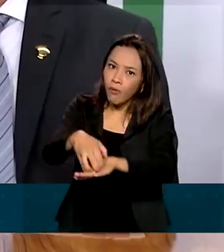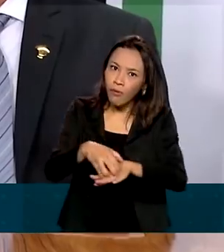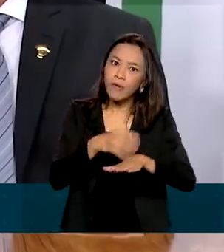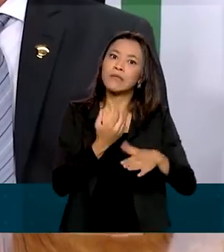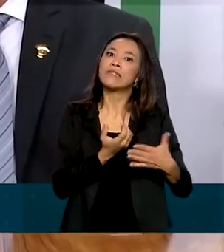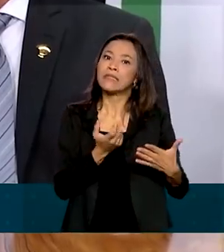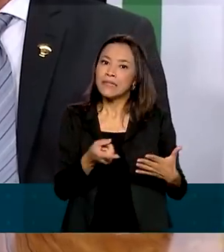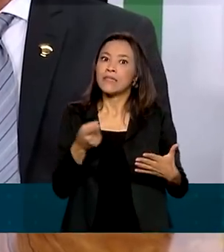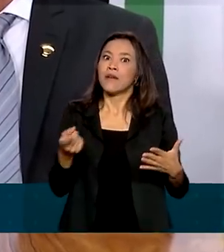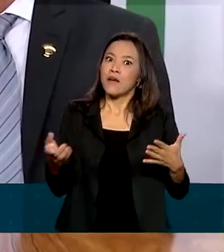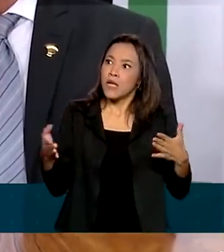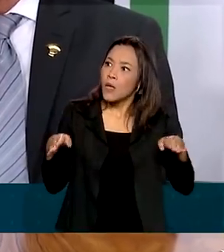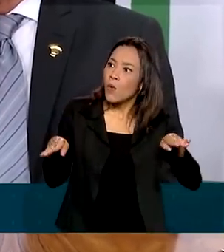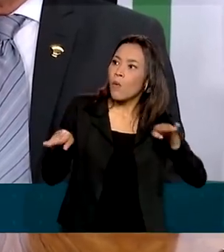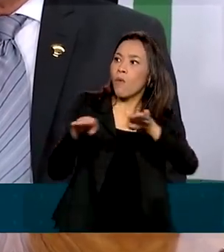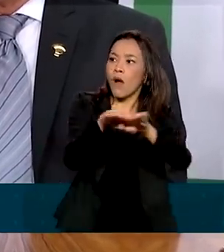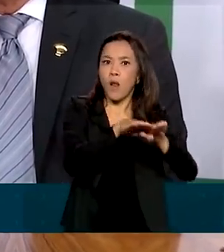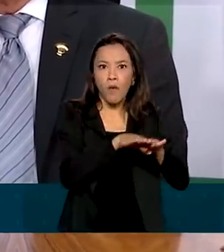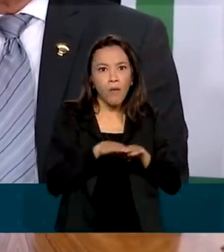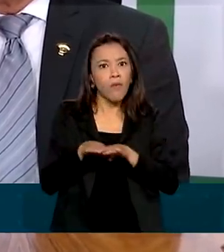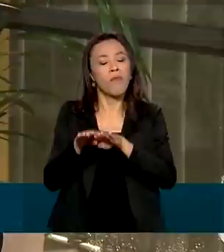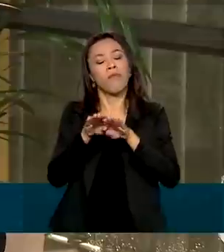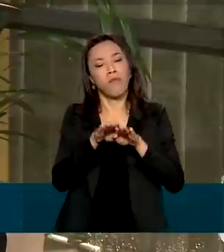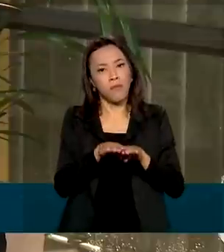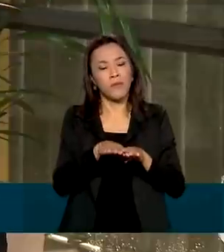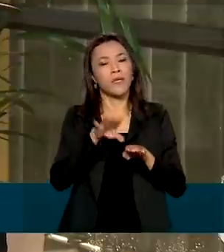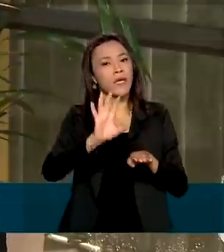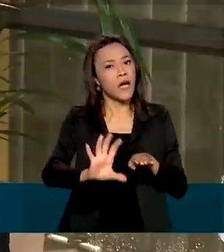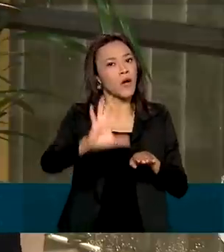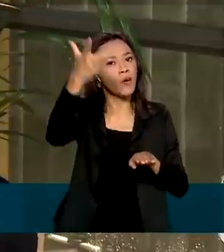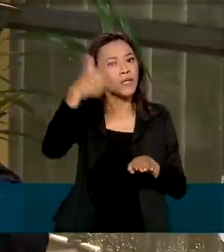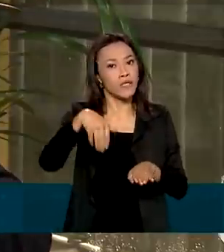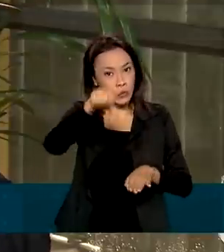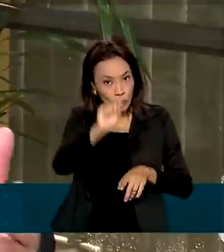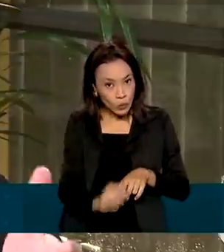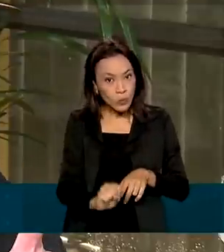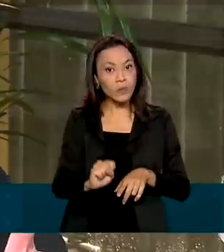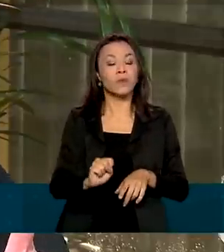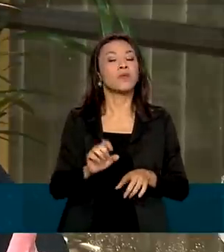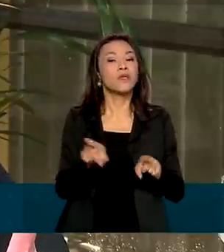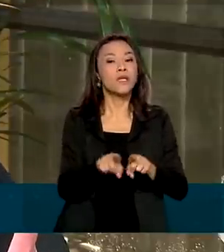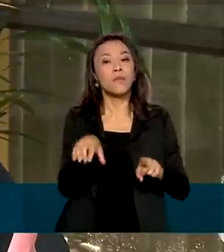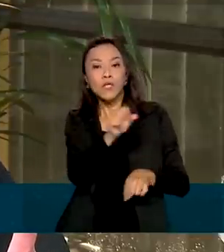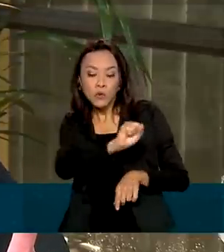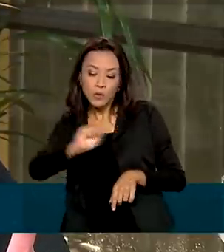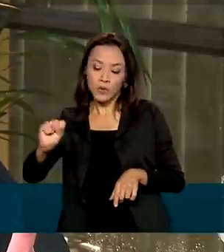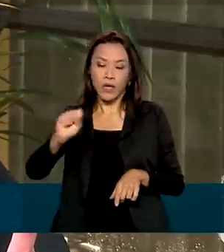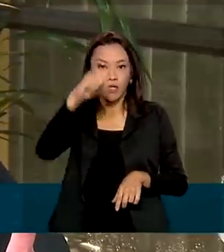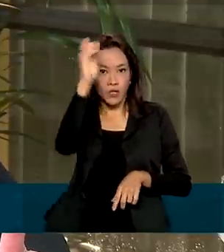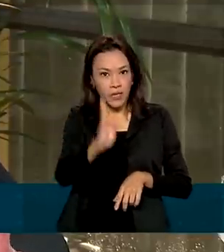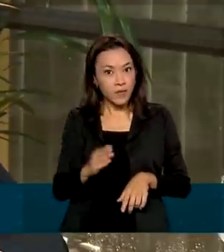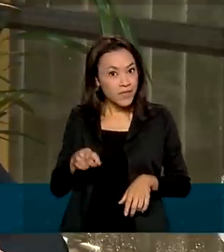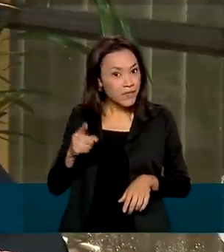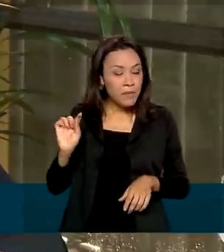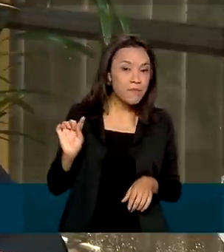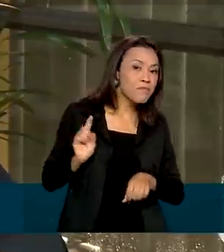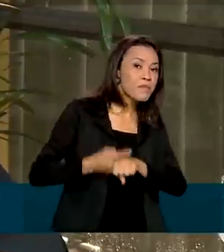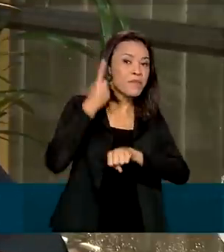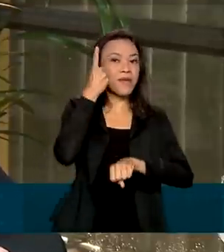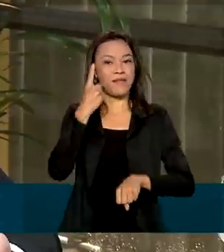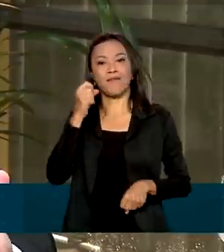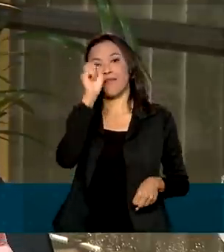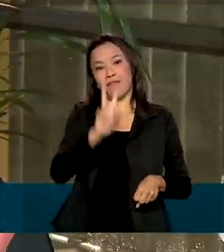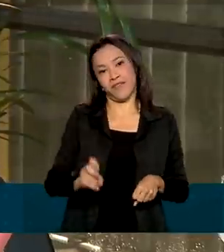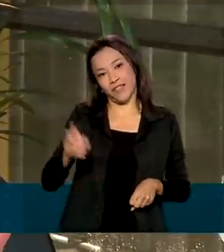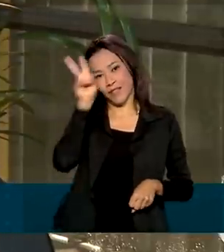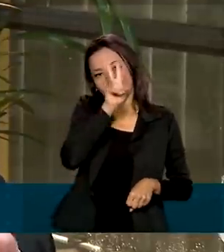movimentação de grãos em volume que acontece no sul e sudeste do país. Isso aconteceu pela primeira vez na nossa história. Isso nos dá